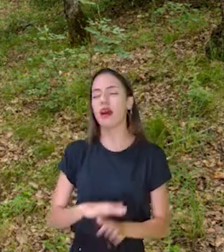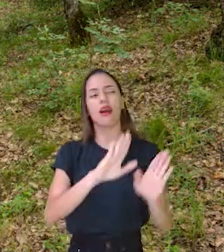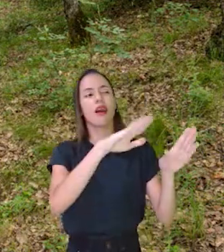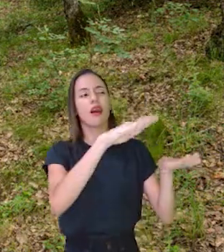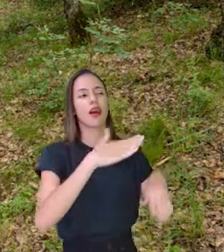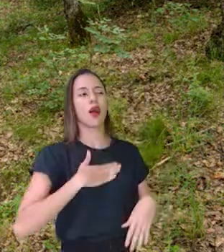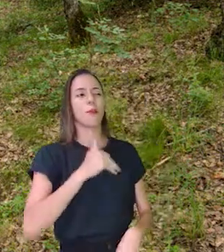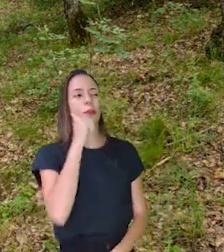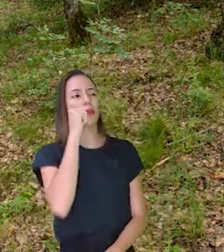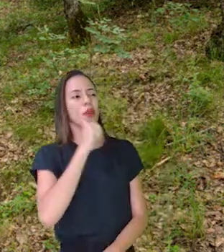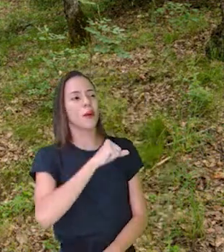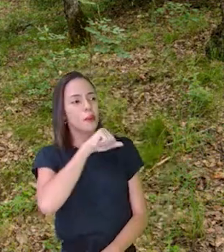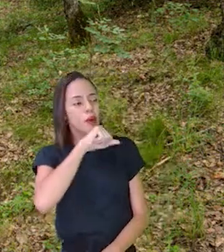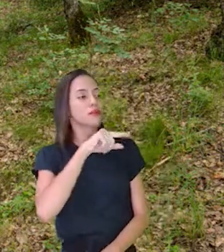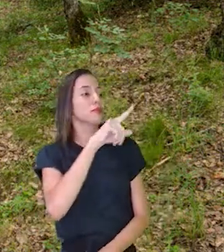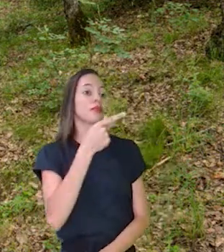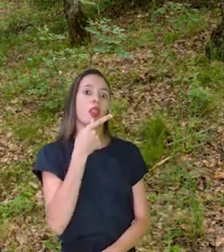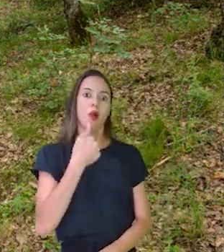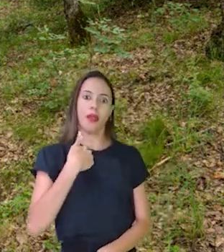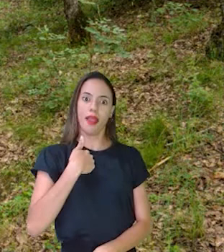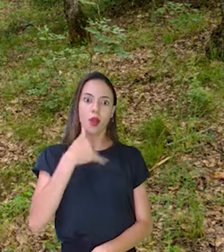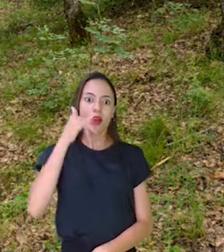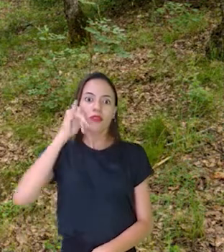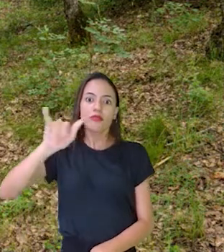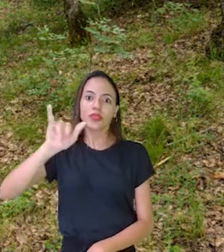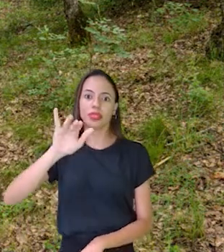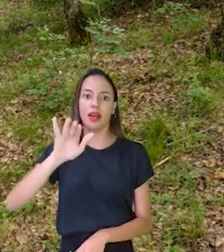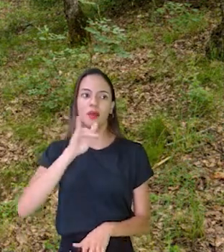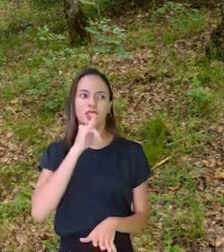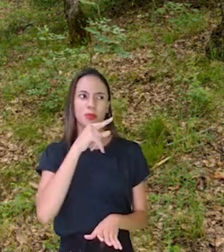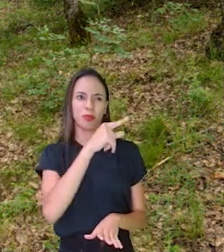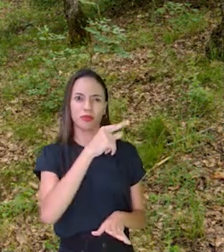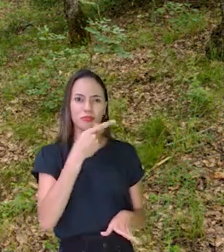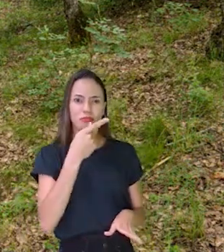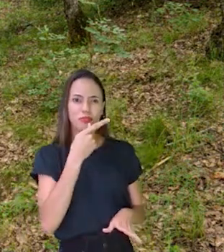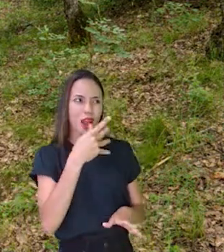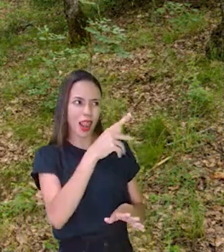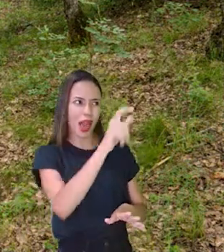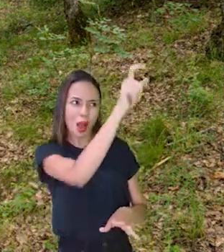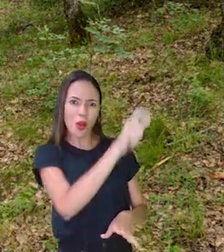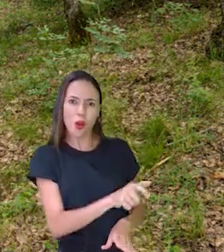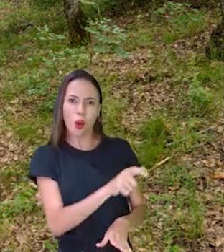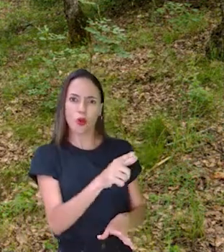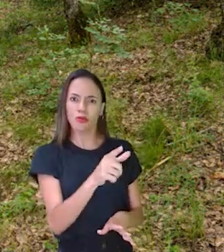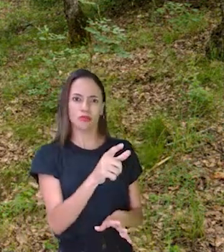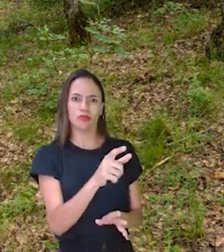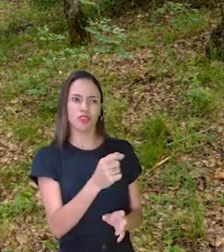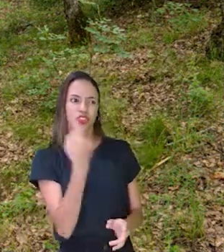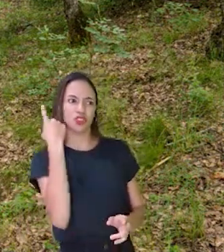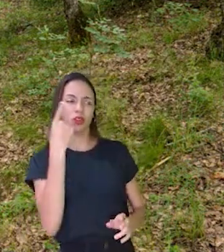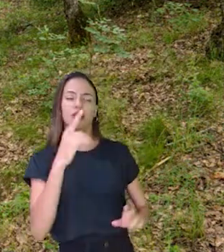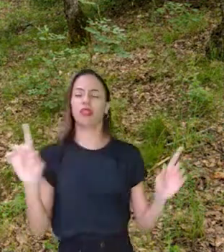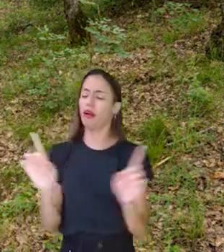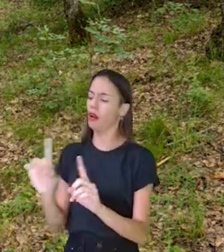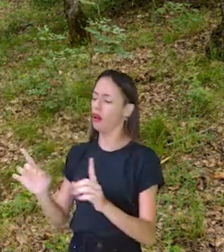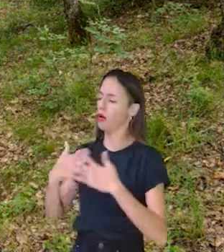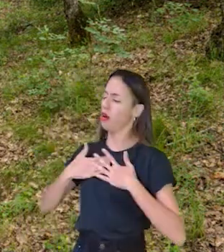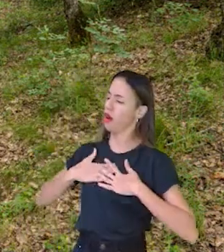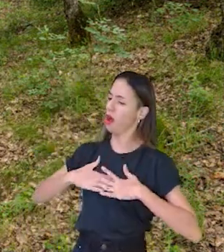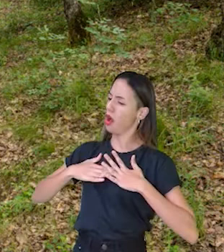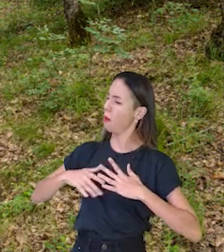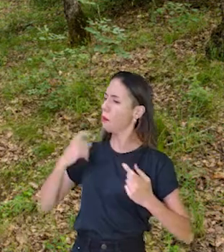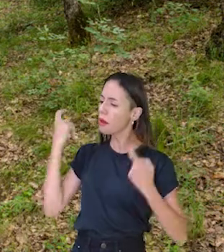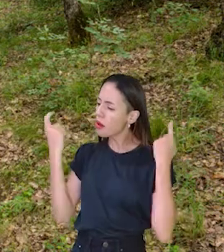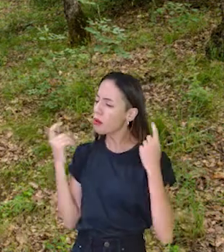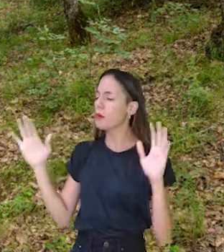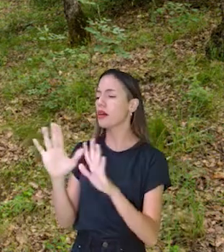a mamãe falou Que eu não devia escutar estranhozinho Não, não se preocupe, chapeuzinho Aquele